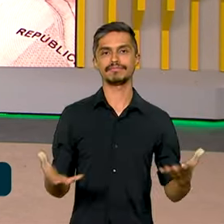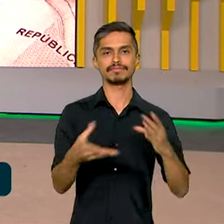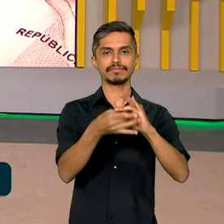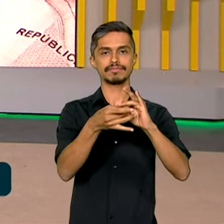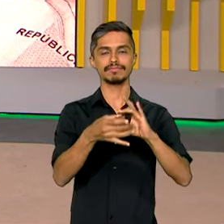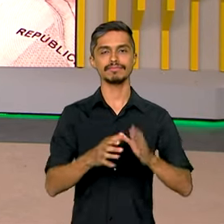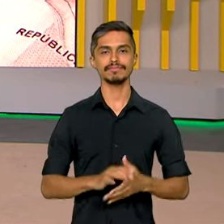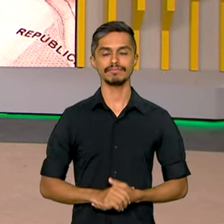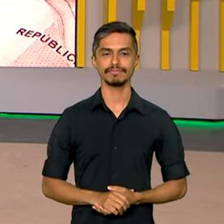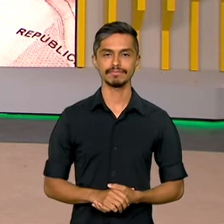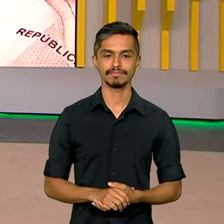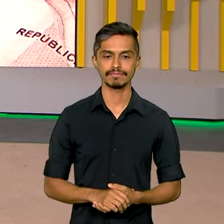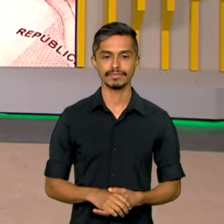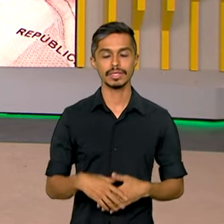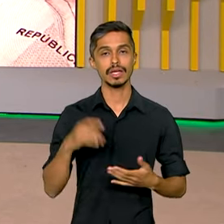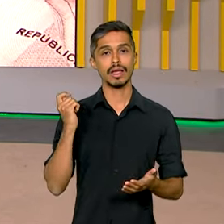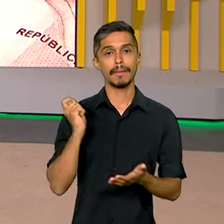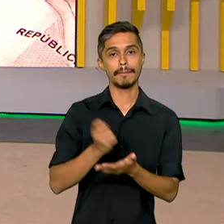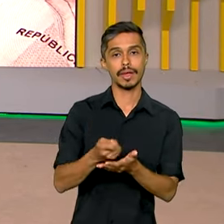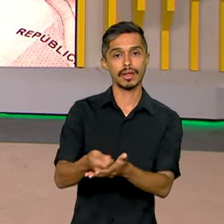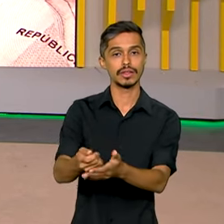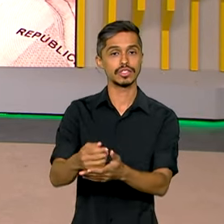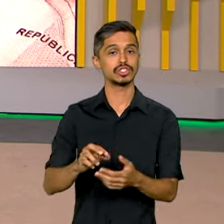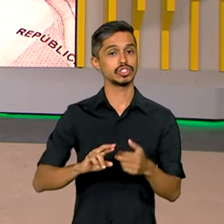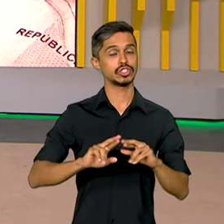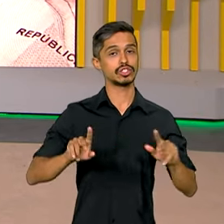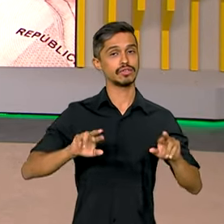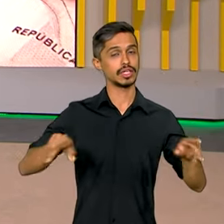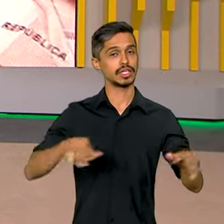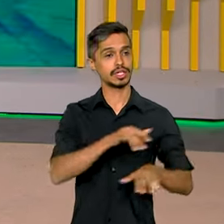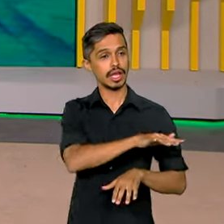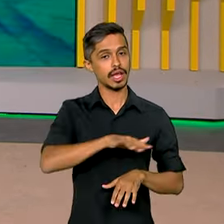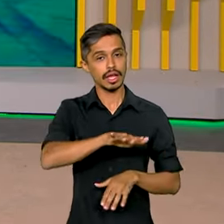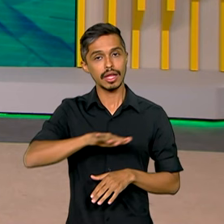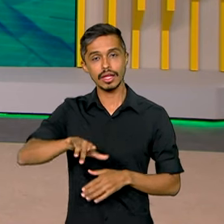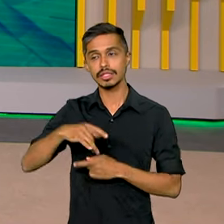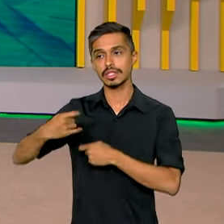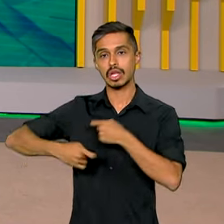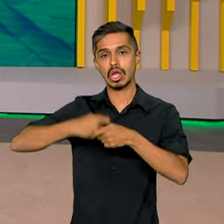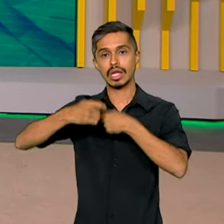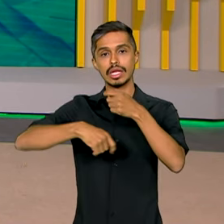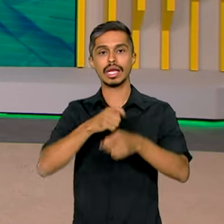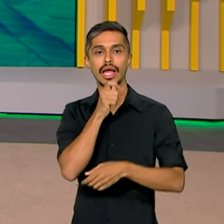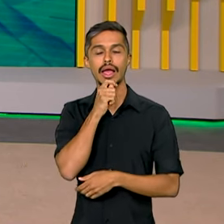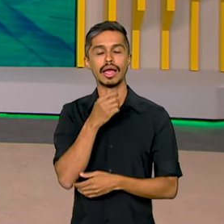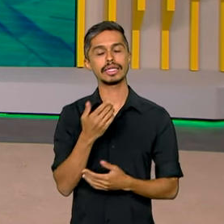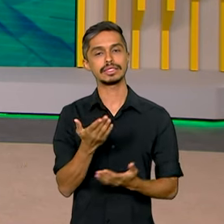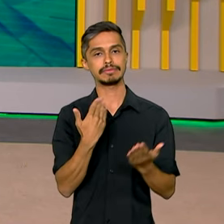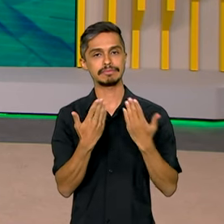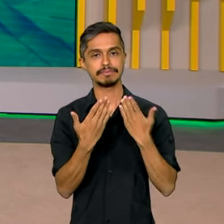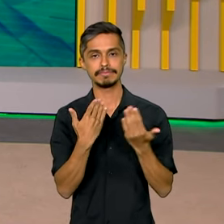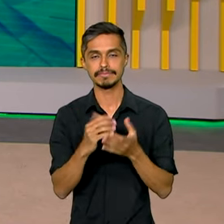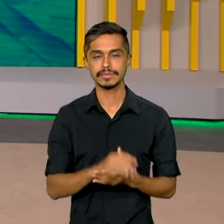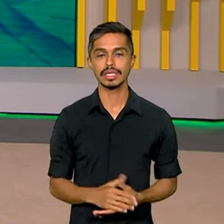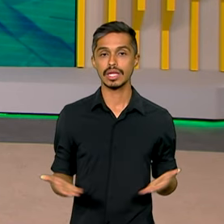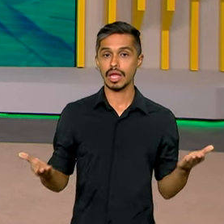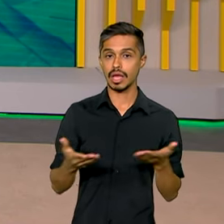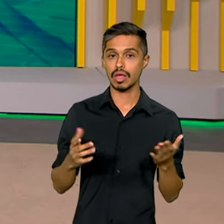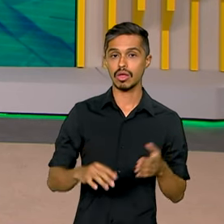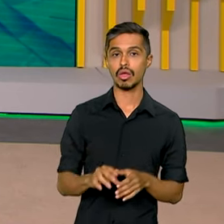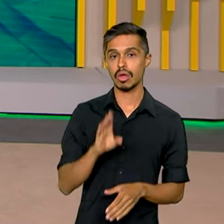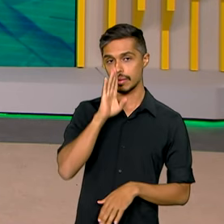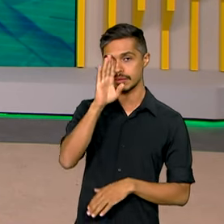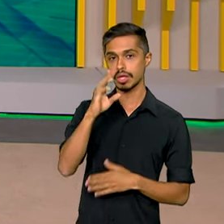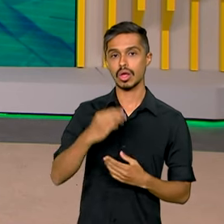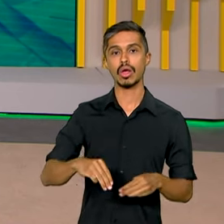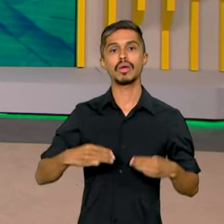E a folha de pagamento de diferentes setores da economia continua em debate. E agora com o titular da